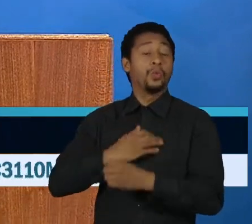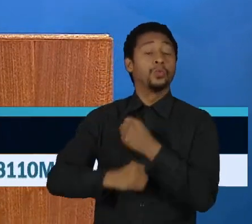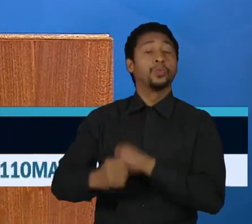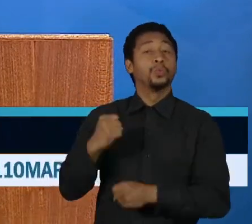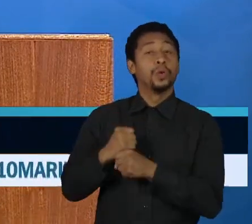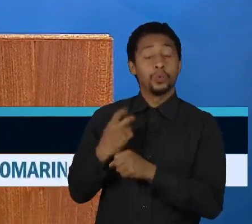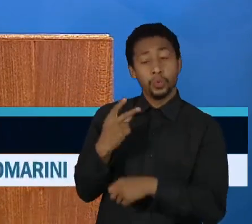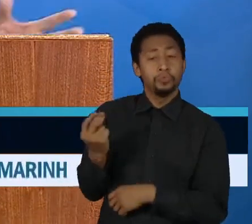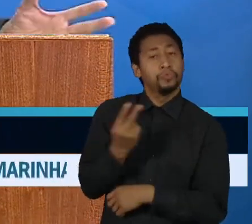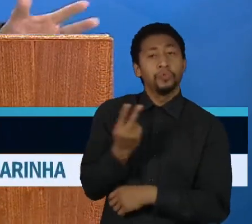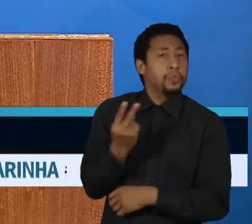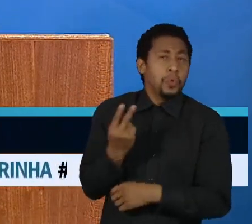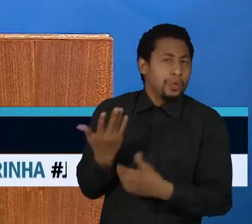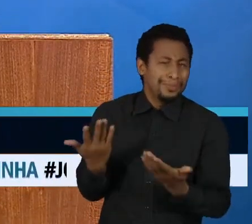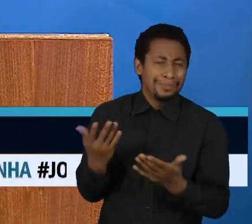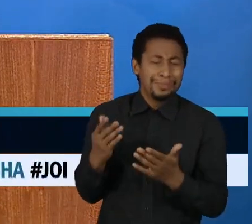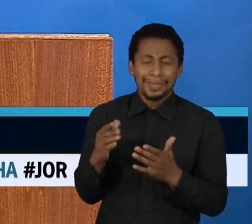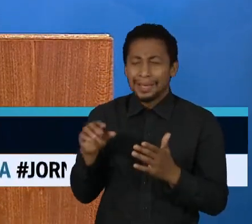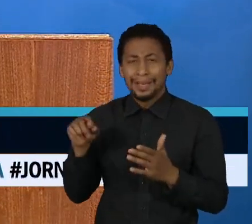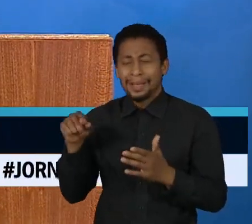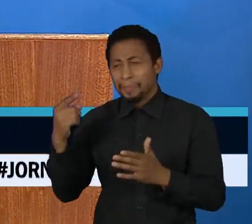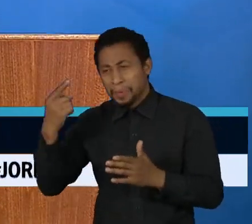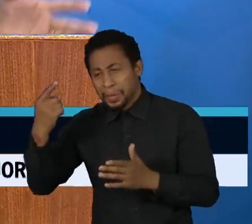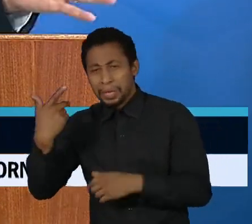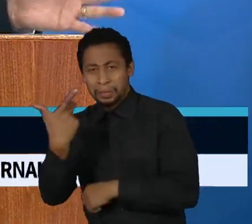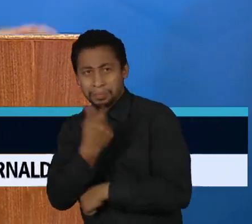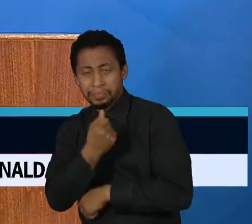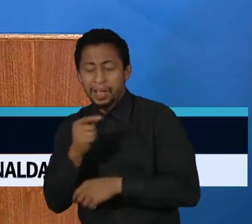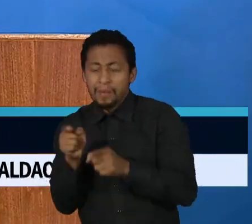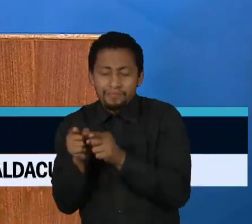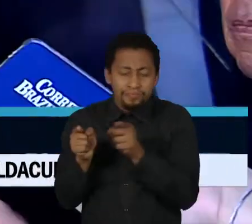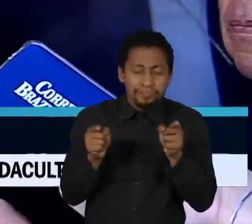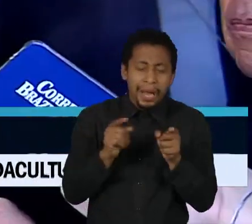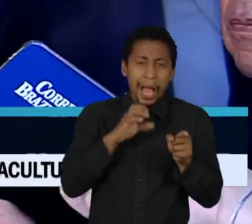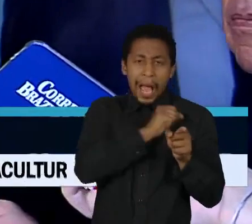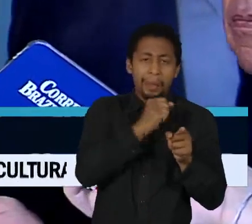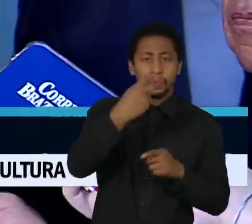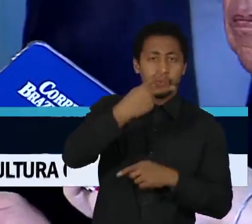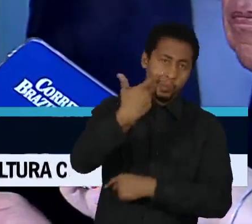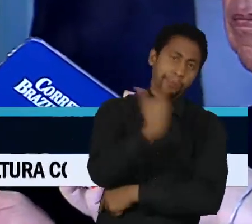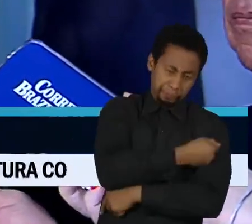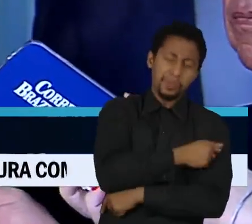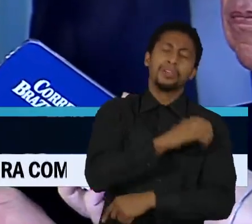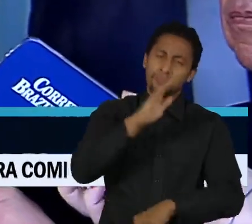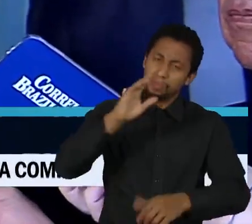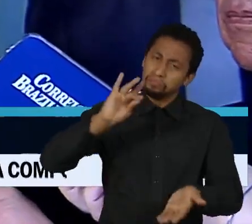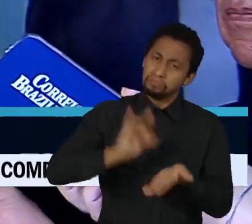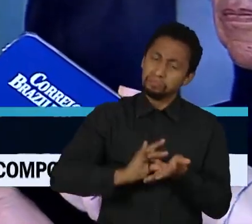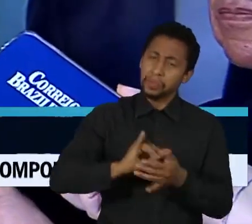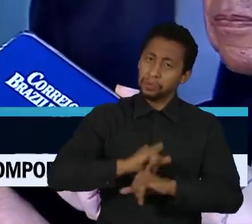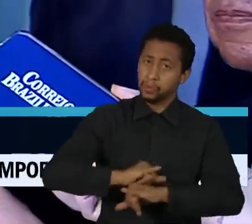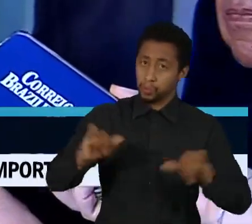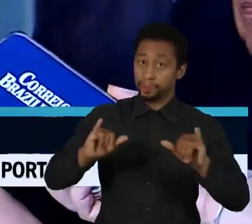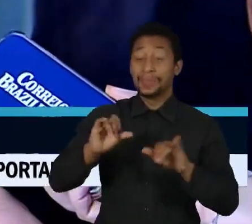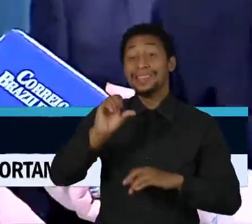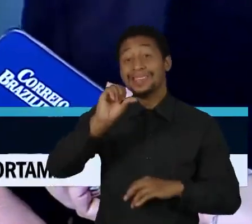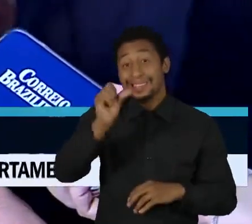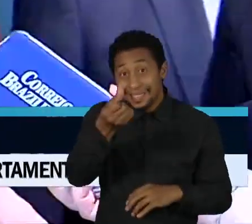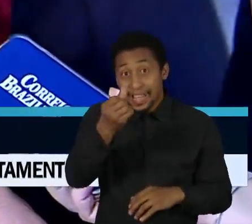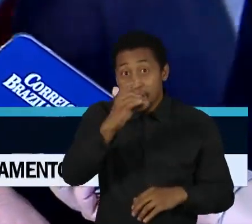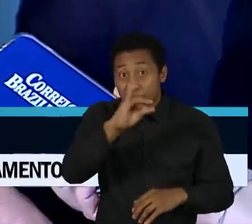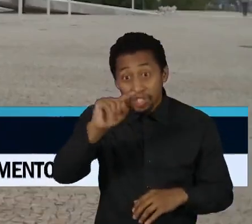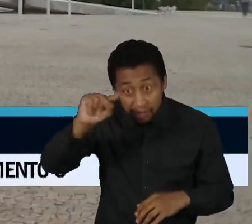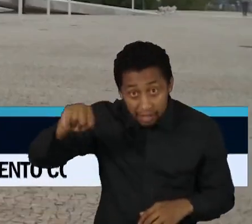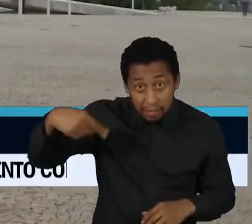poucos dias de diferença entre a primeira e a segunda aplicações. Seis dias depois, o registro foi